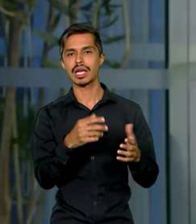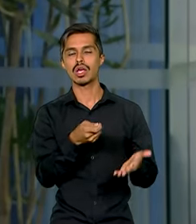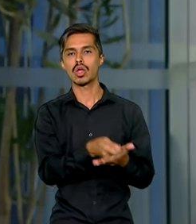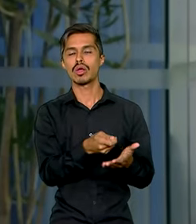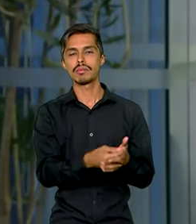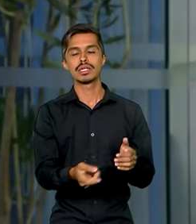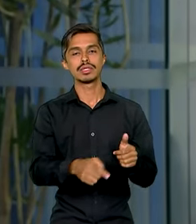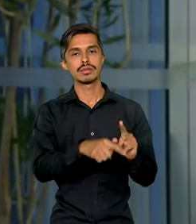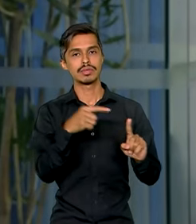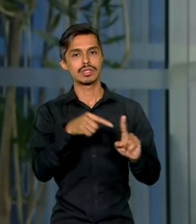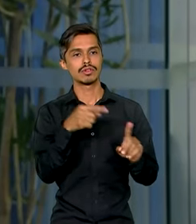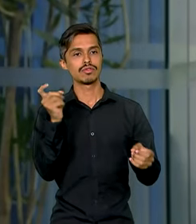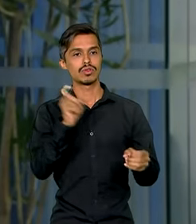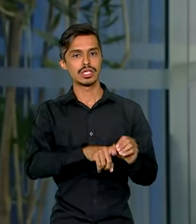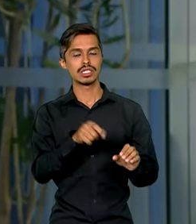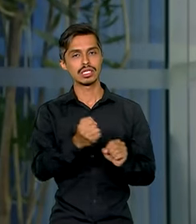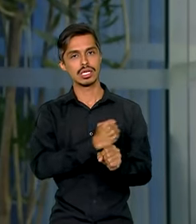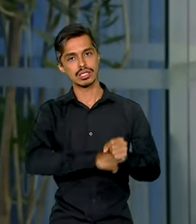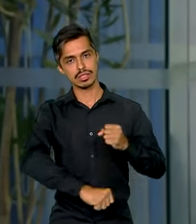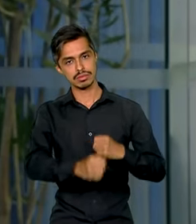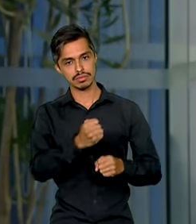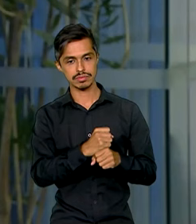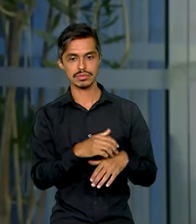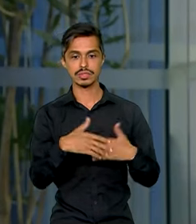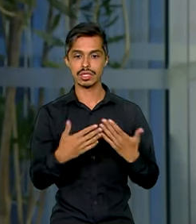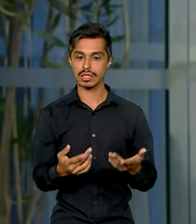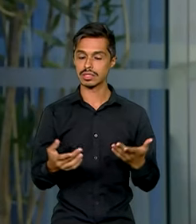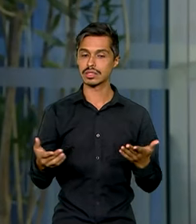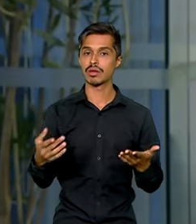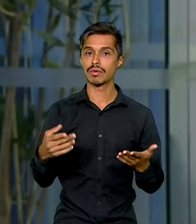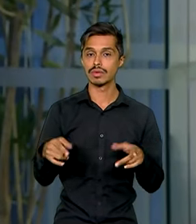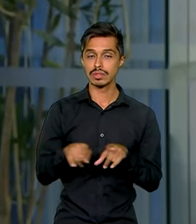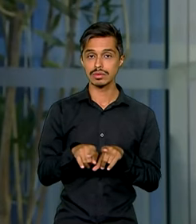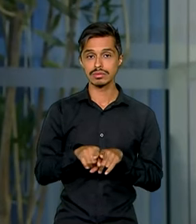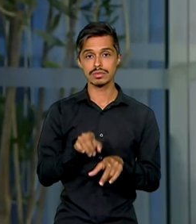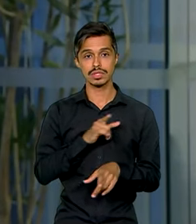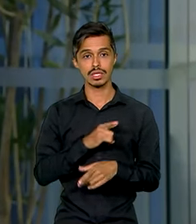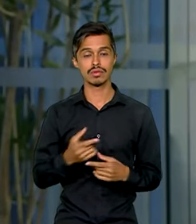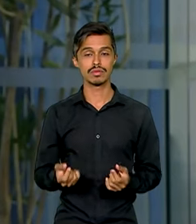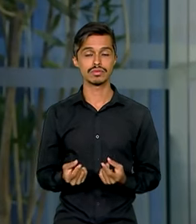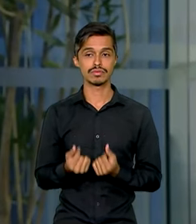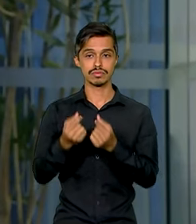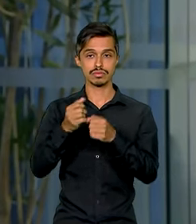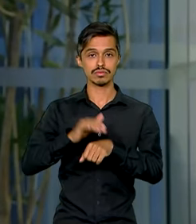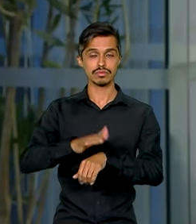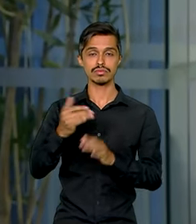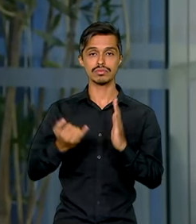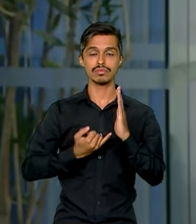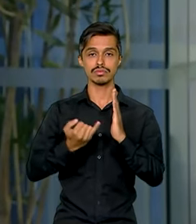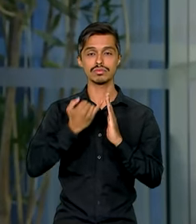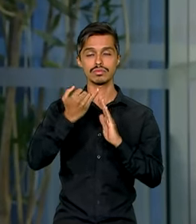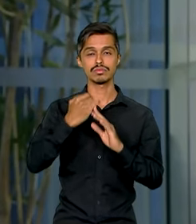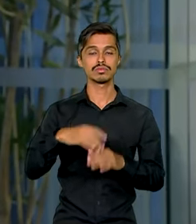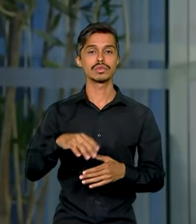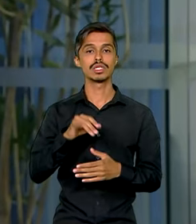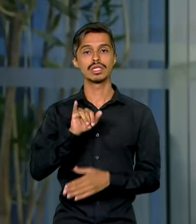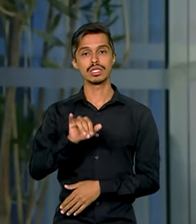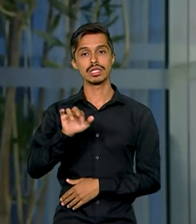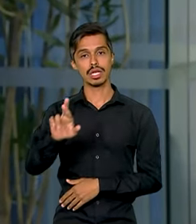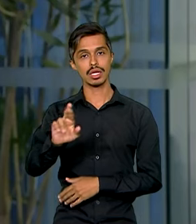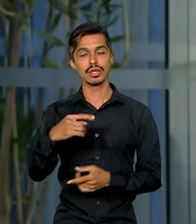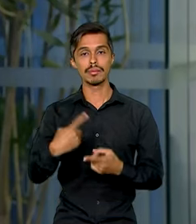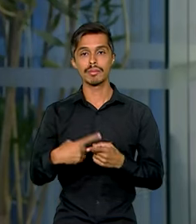retomada esse ano, ano passado, melhor dizendo. Além disso, houve um aumento também na arrecadação com o imposto de renda, por conta da